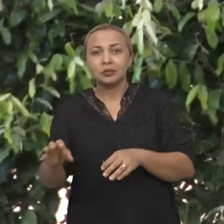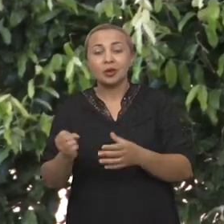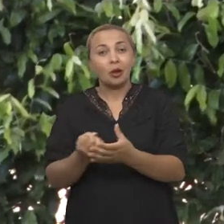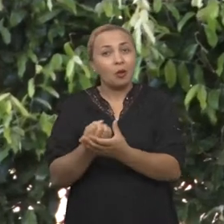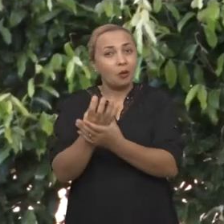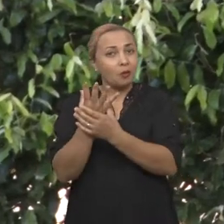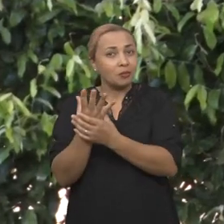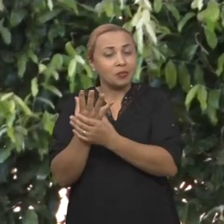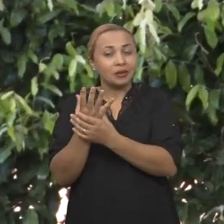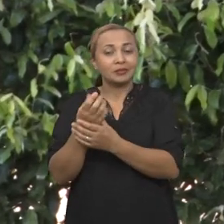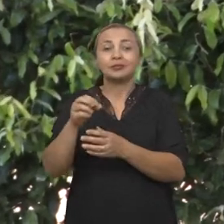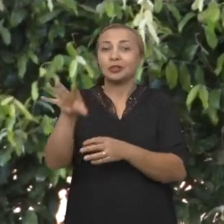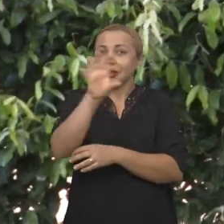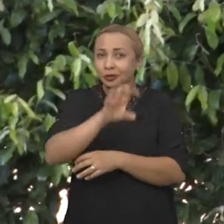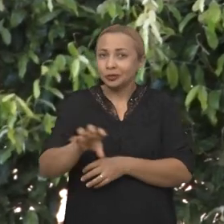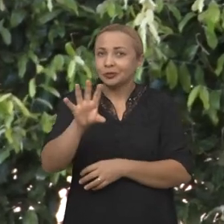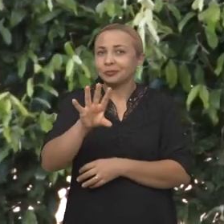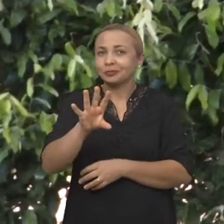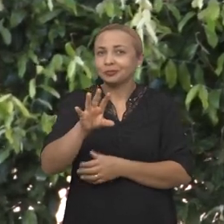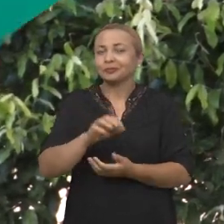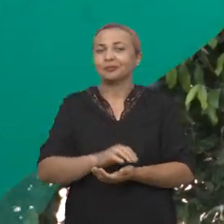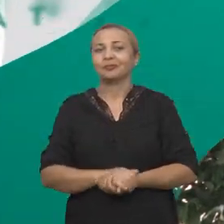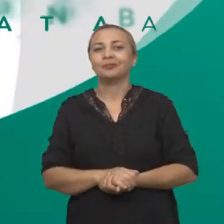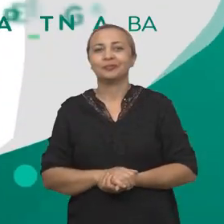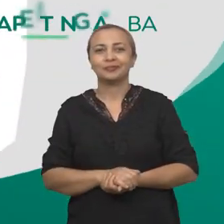cogumelo na região? Vamos acompanhar?